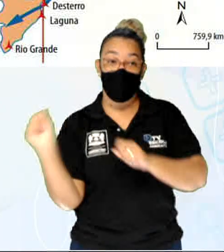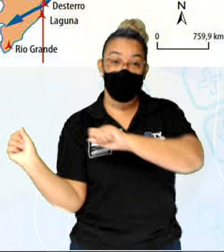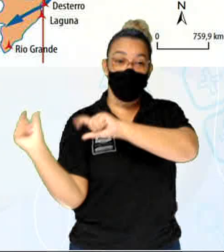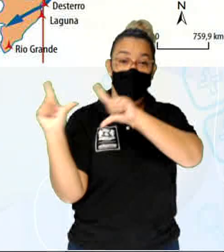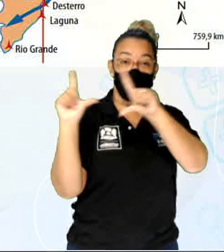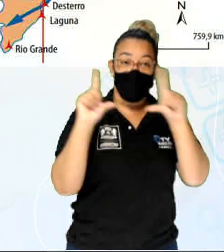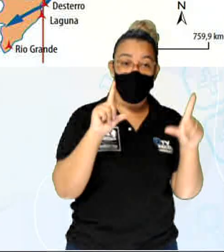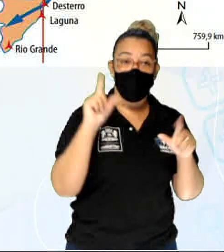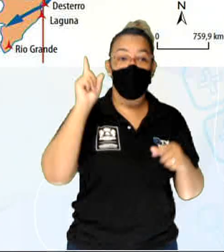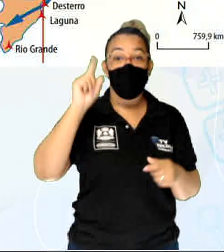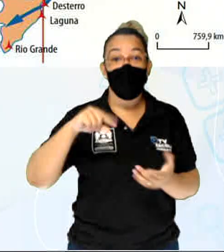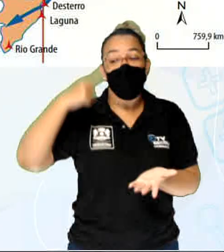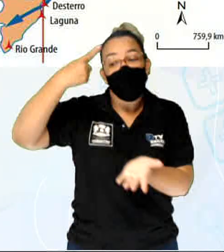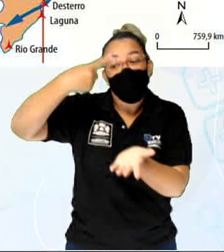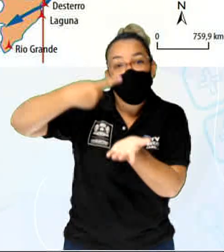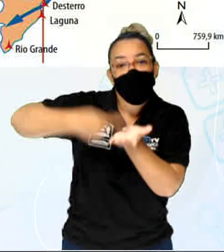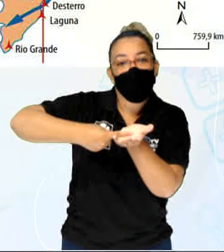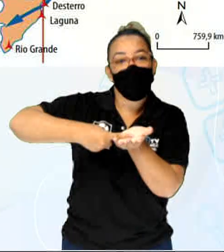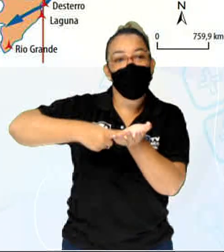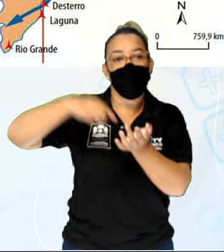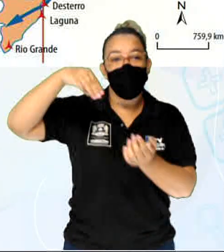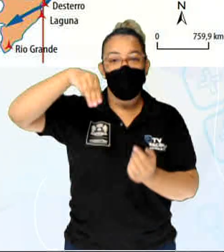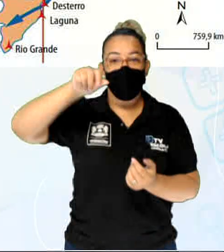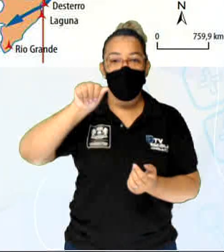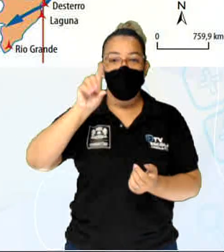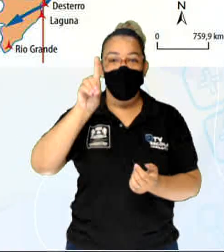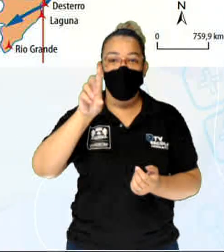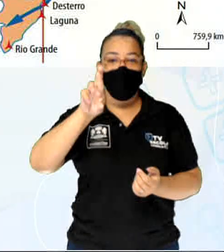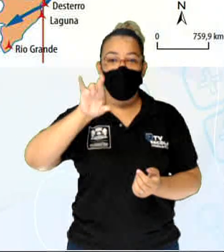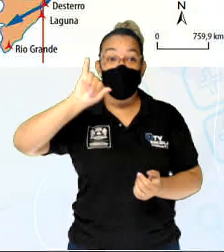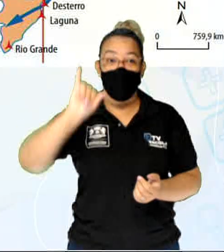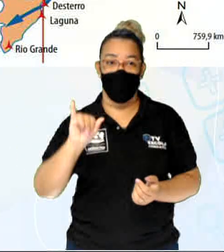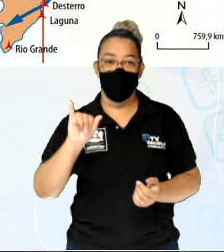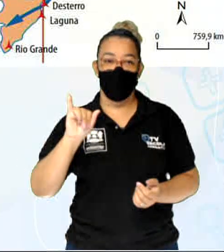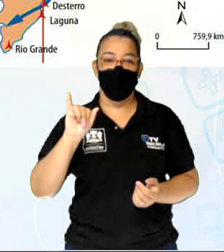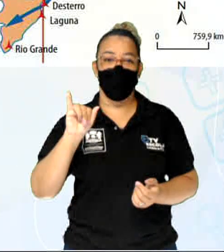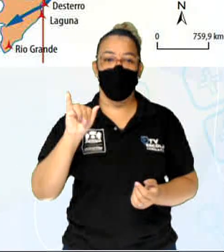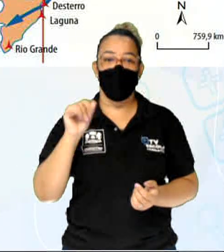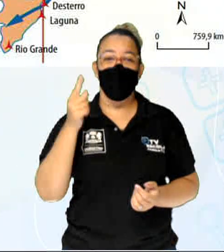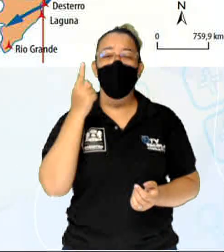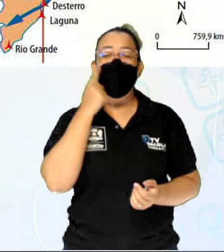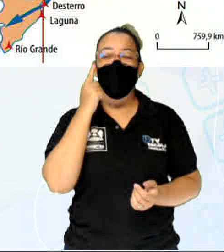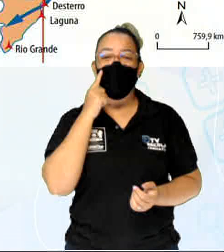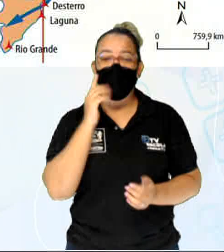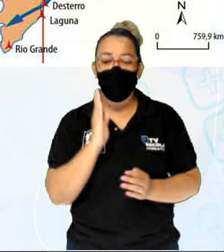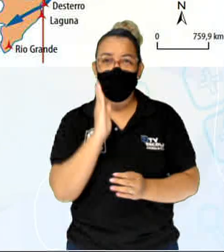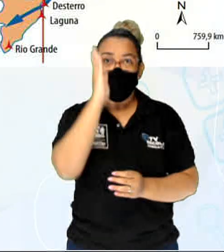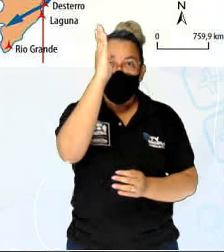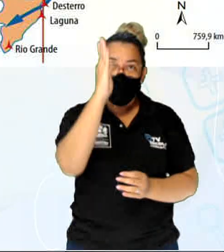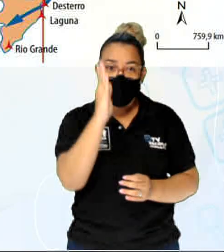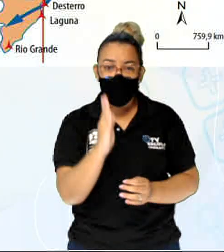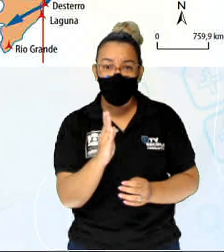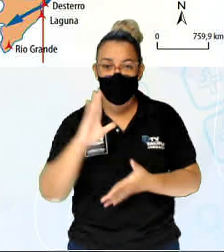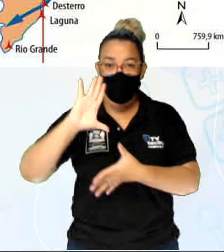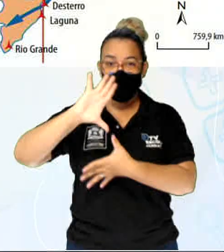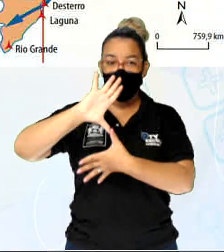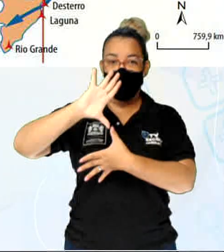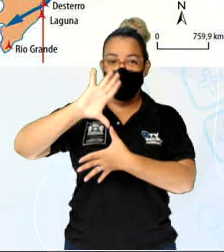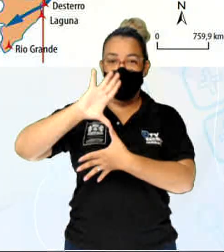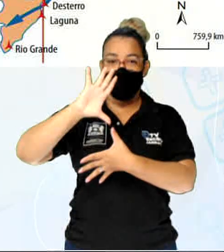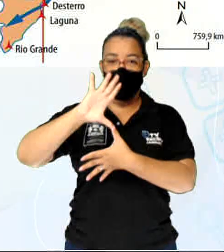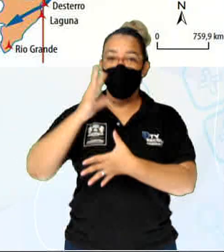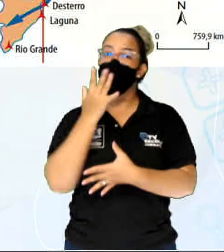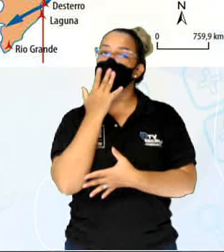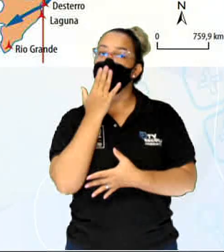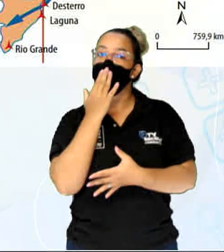Tratado de Madri. Veja, essa linha que está no mapa, tem um mapa em duas cores,